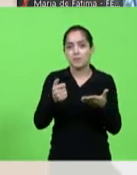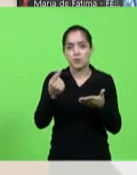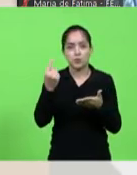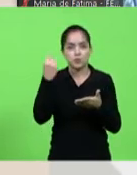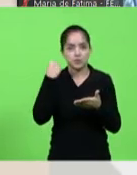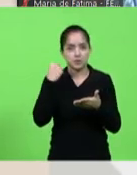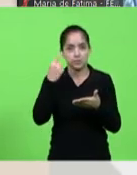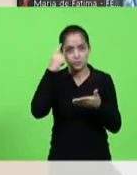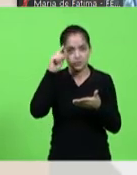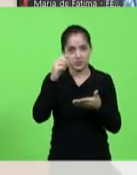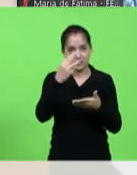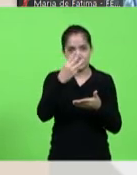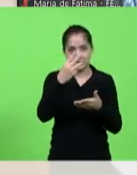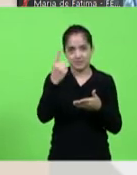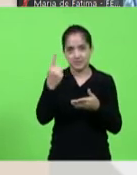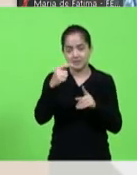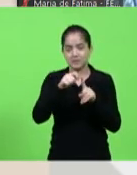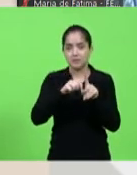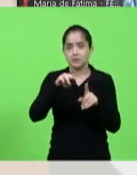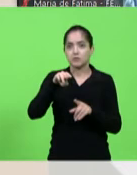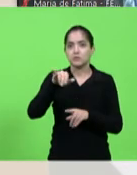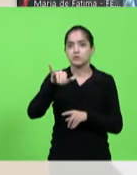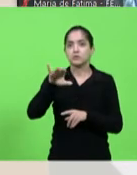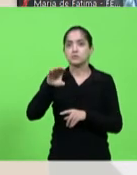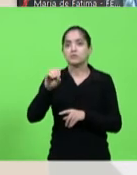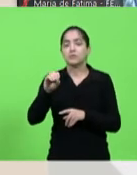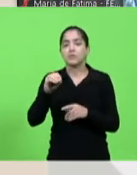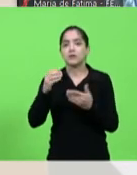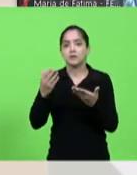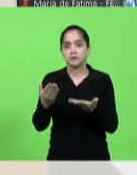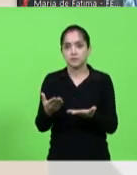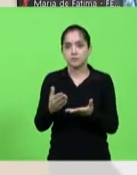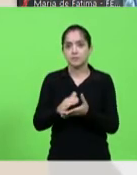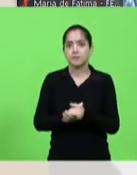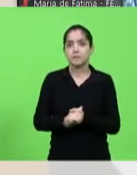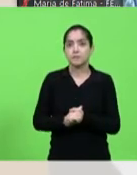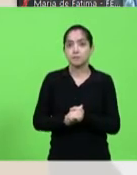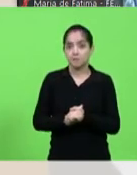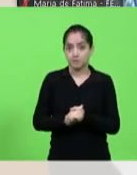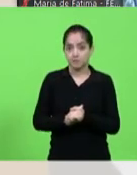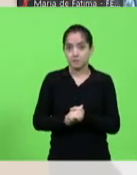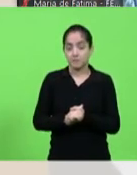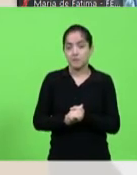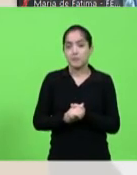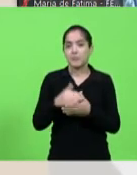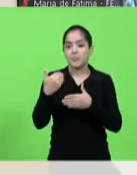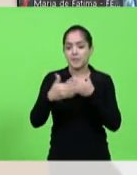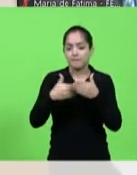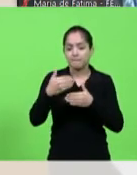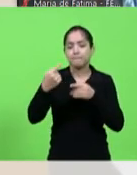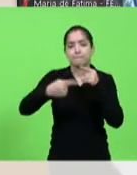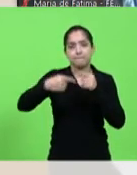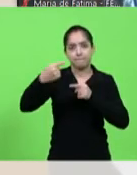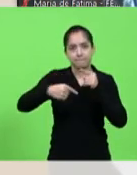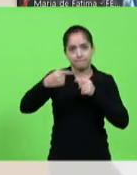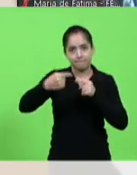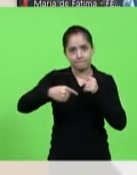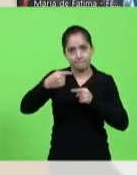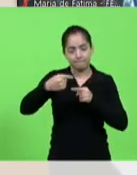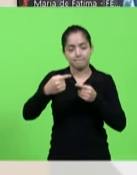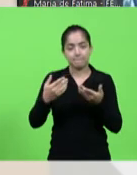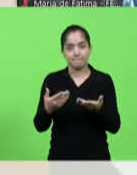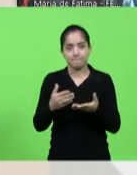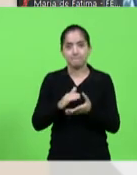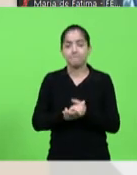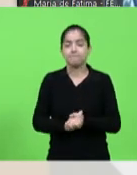31 de março, com o secretário estadual Claudinei Marques, que temos construído um bom diálogo no trato da política.